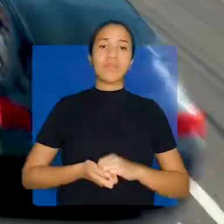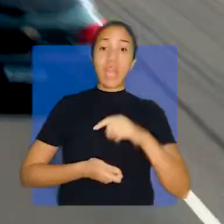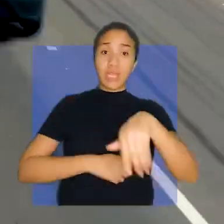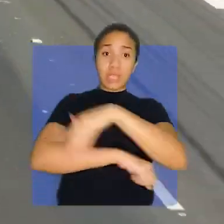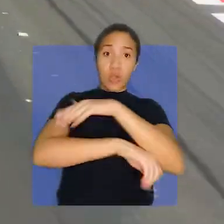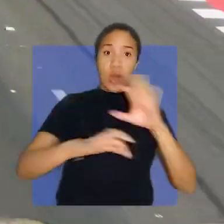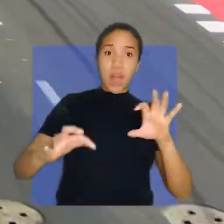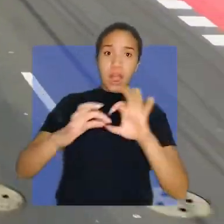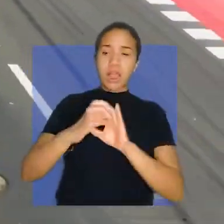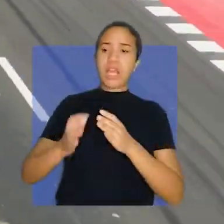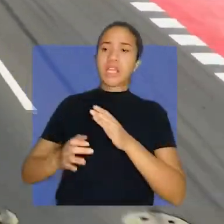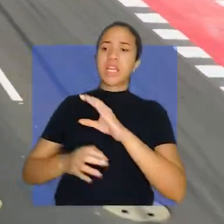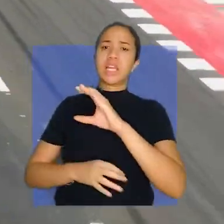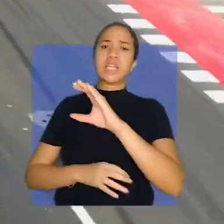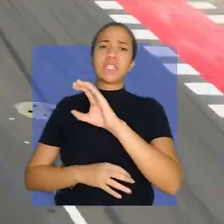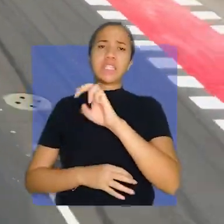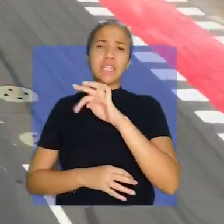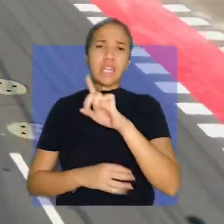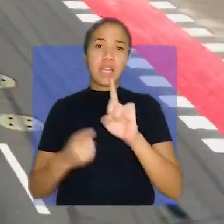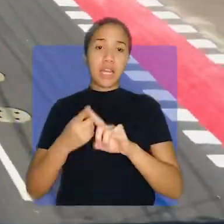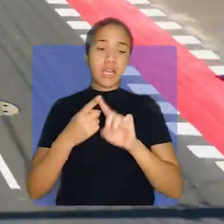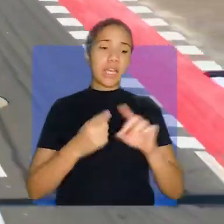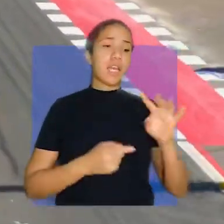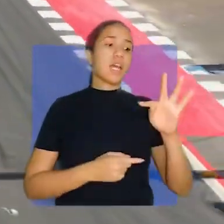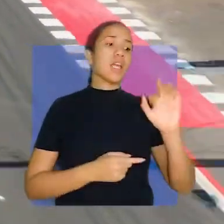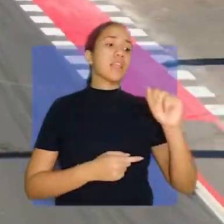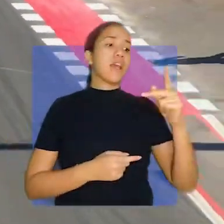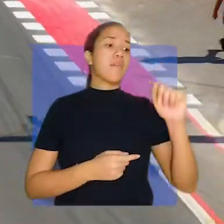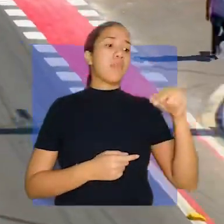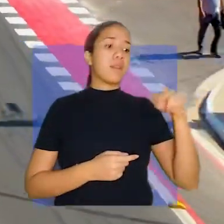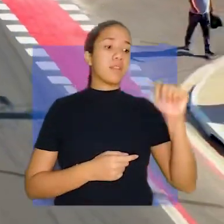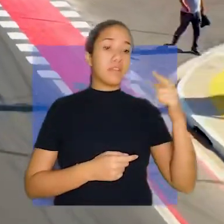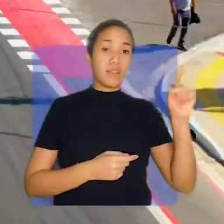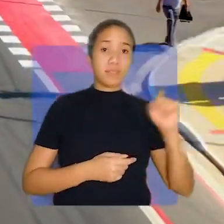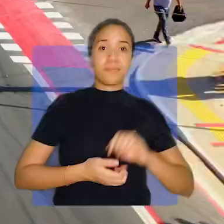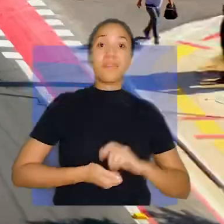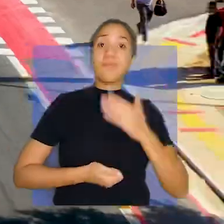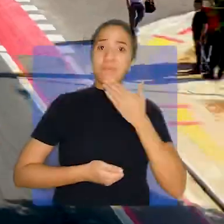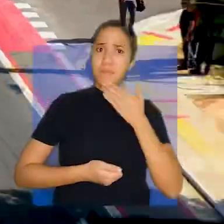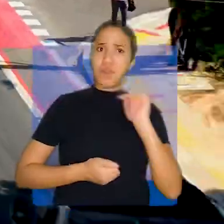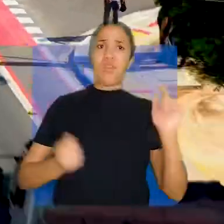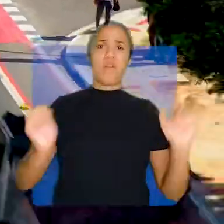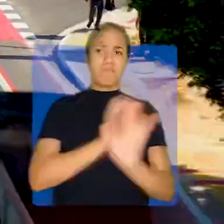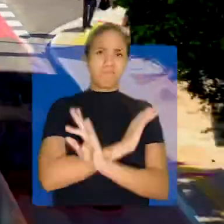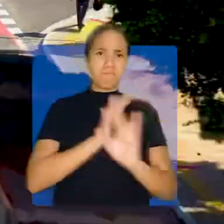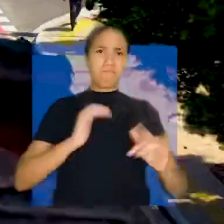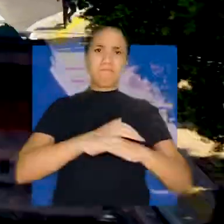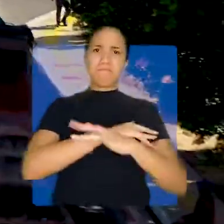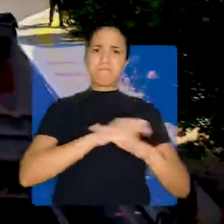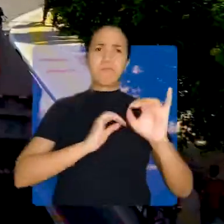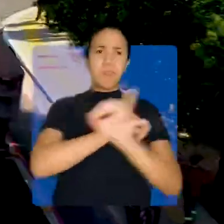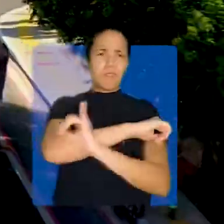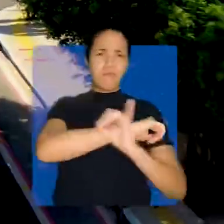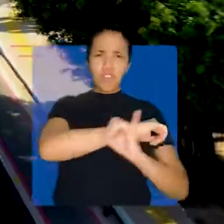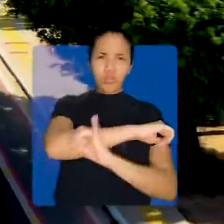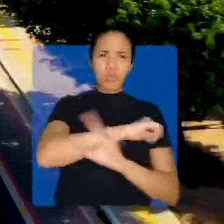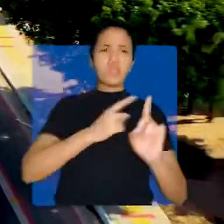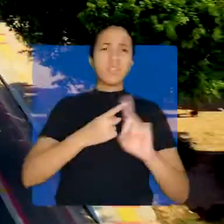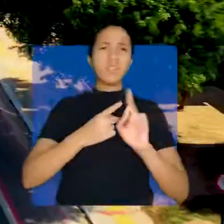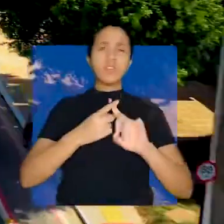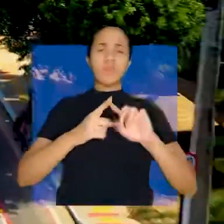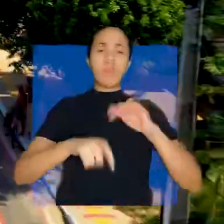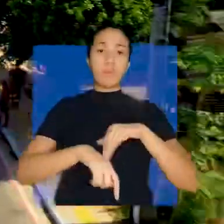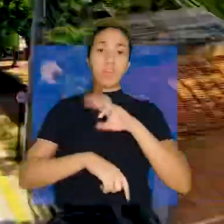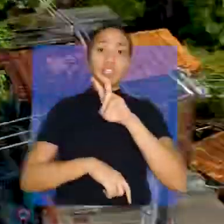interliga a avenida Centenário, a rodovia do Tapanã. E a obra vai trazer melhorias para a mobilidade urbana e infraestrutura para cerca de